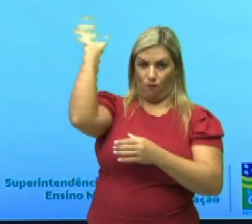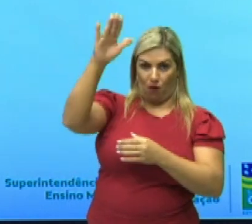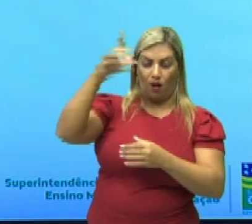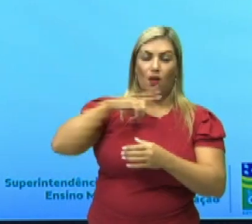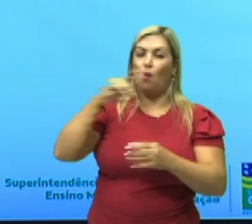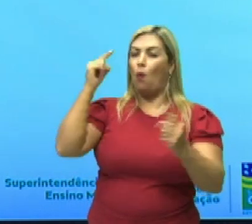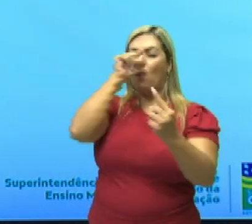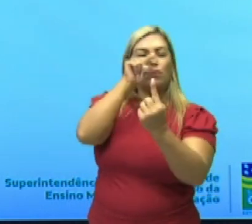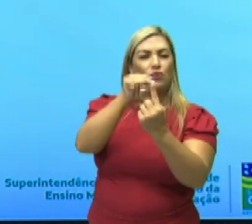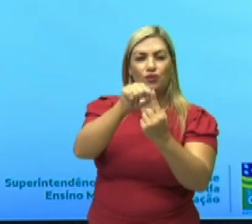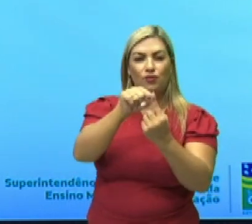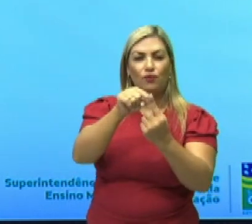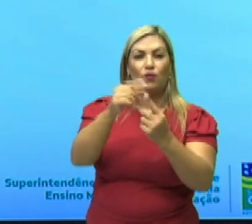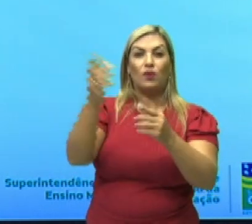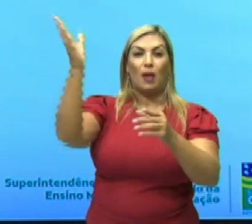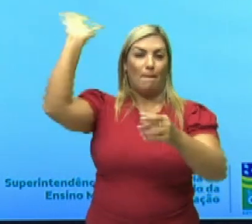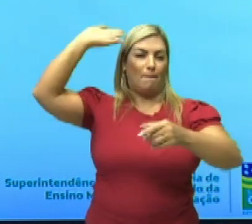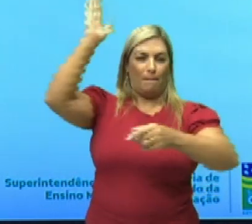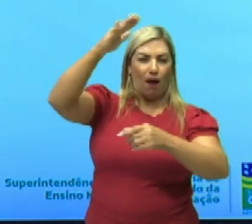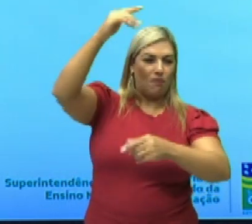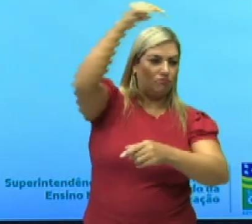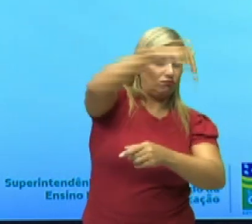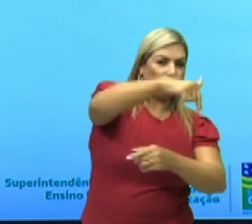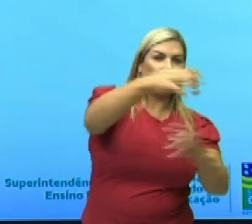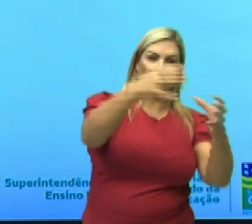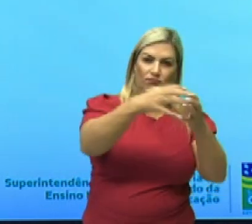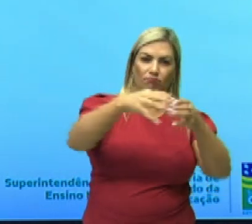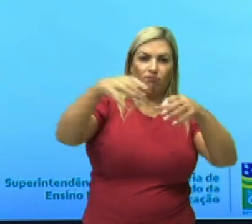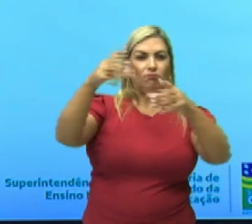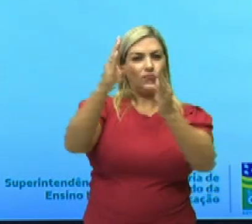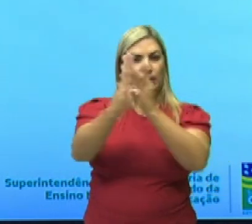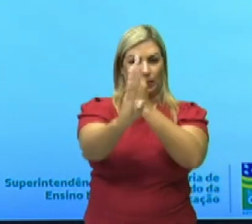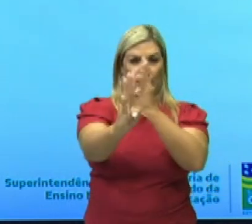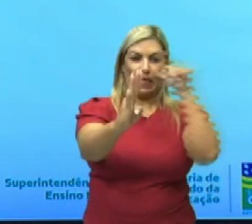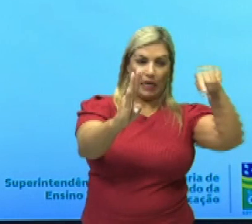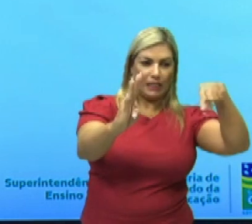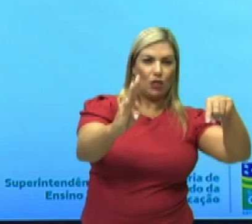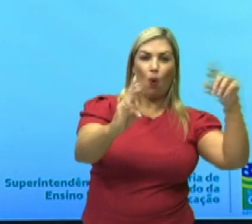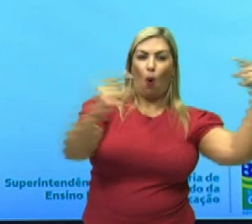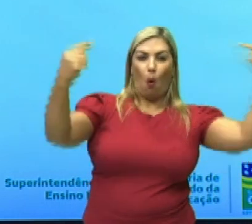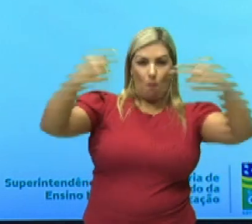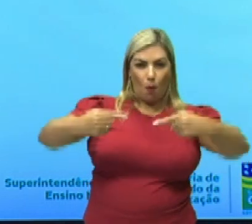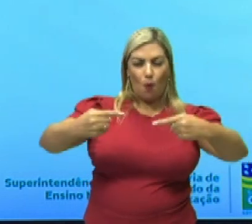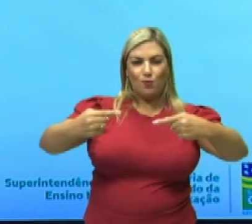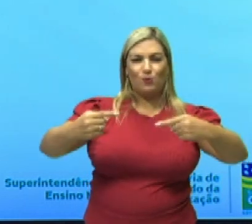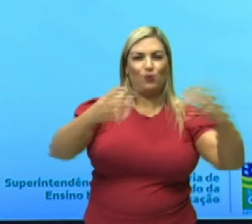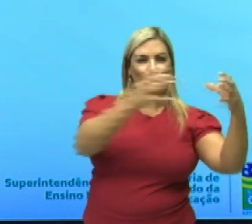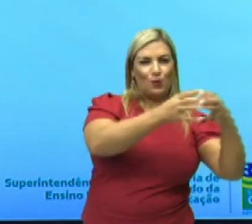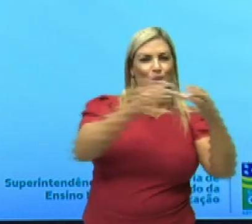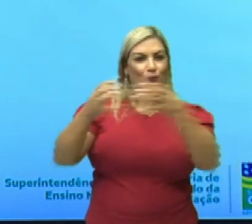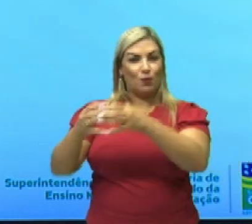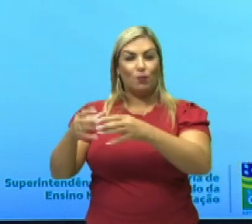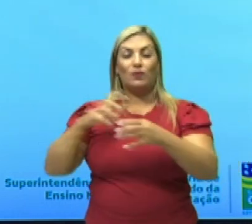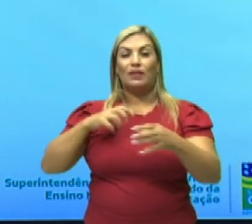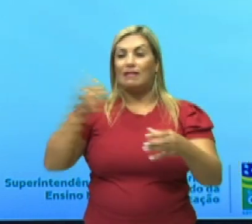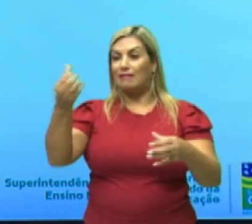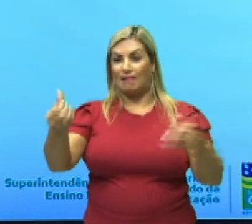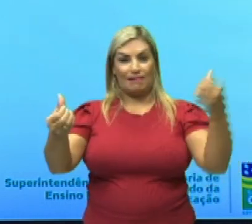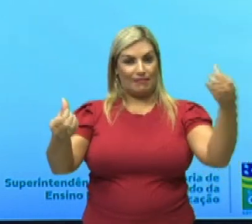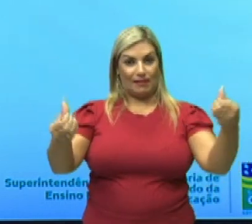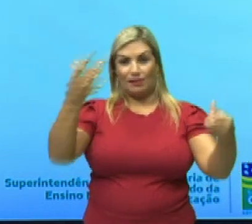é que a bola caia dentro do chão da equipe oposta. Cada equipe, ela possui seis